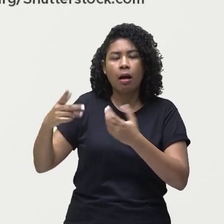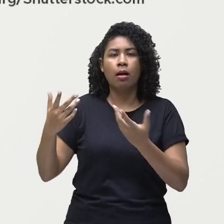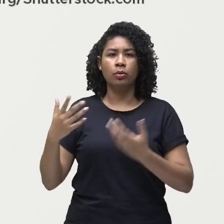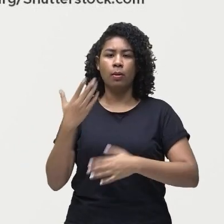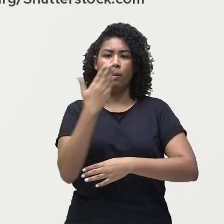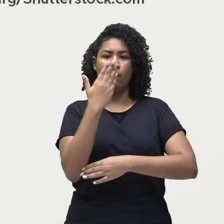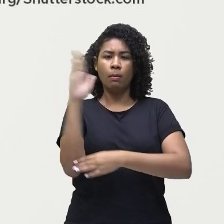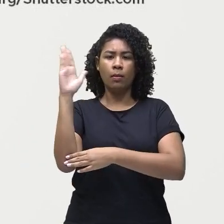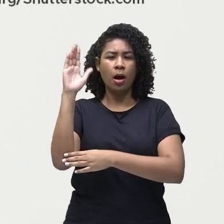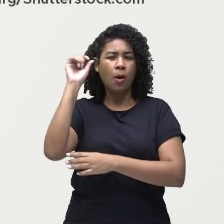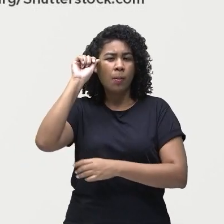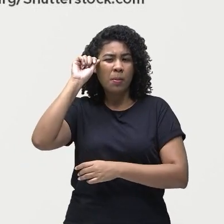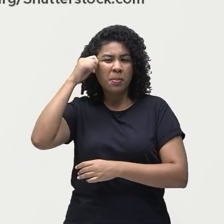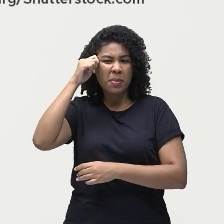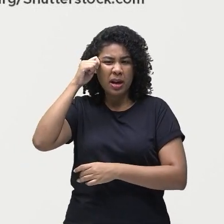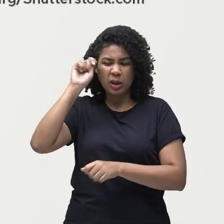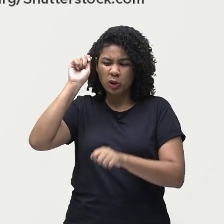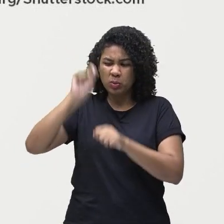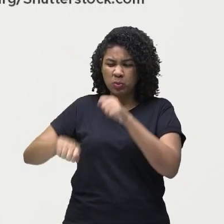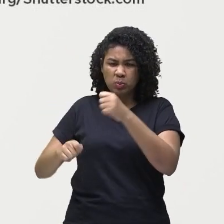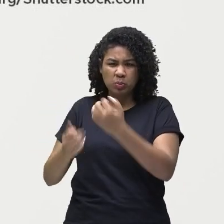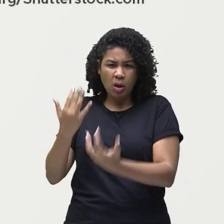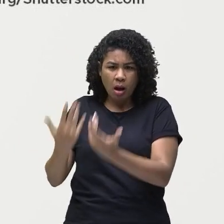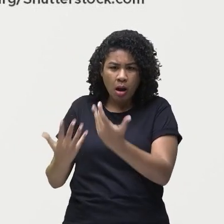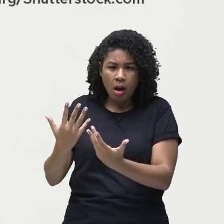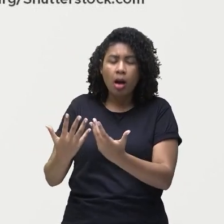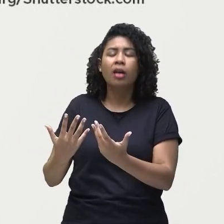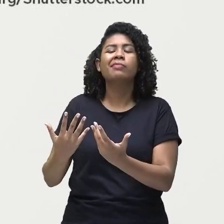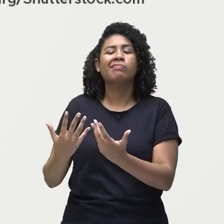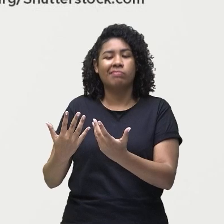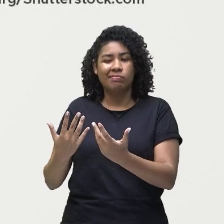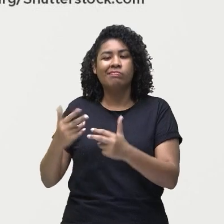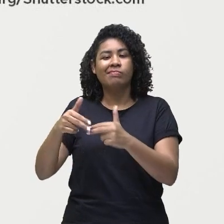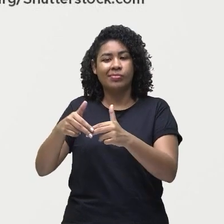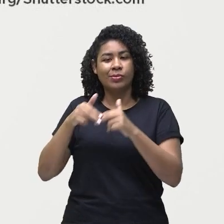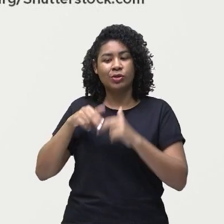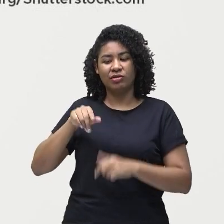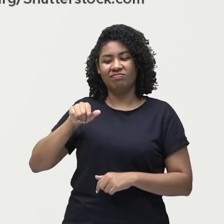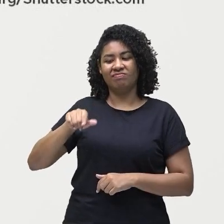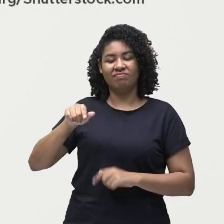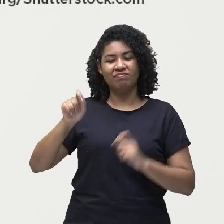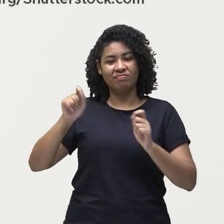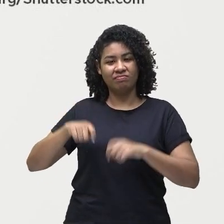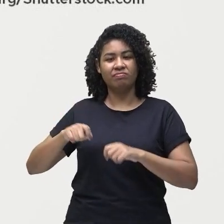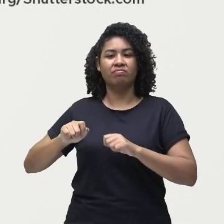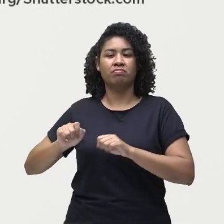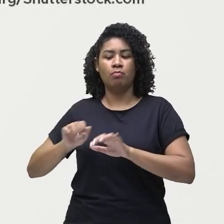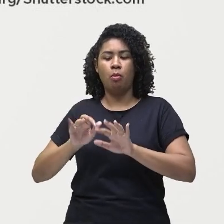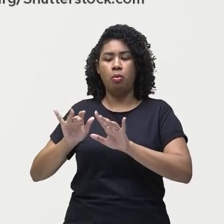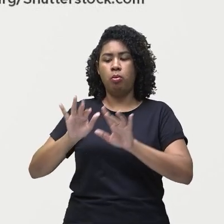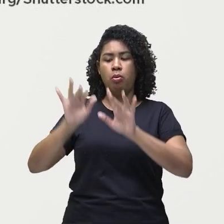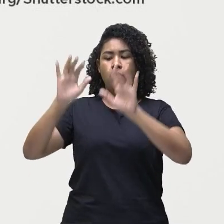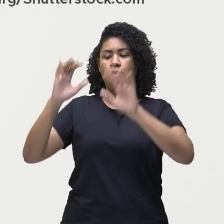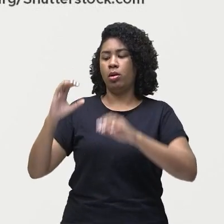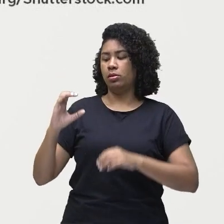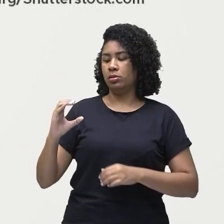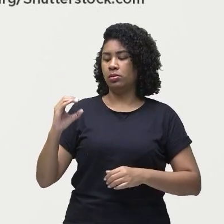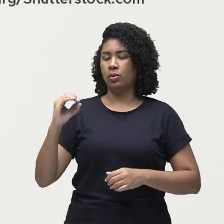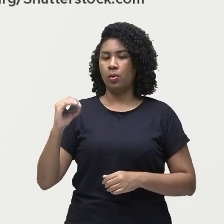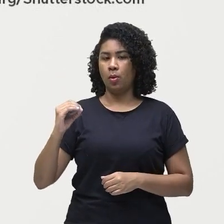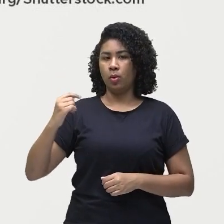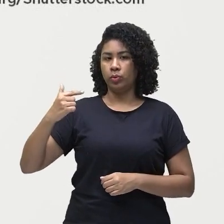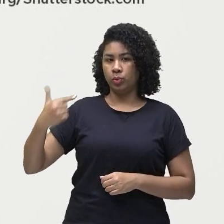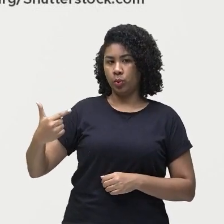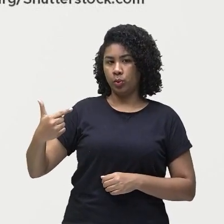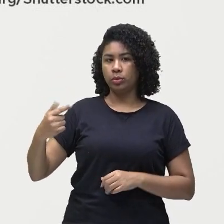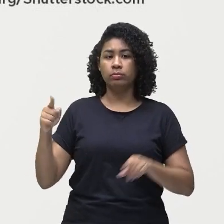gás natural. Então, esses são combustíveis fósseis. Pelo desmatamento e pela queima